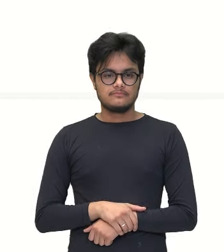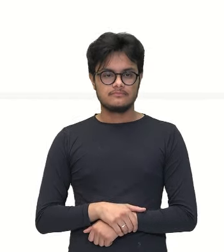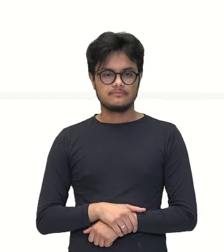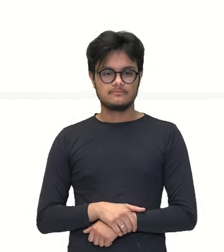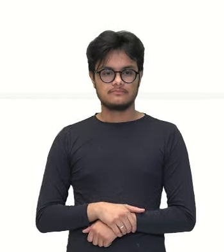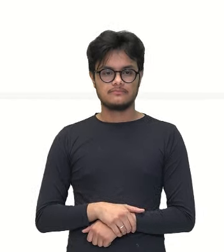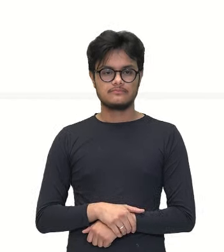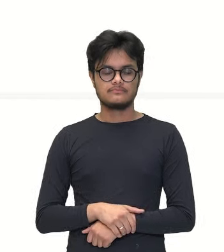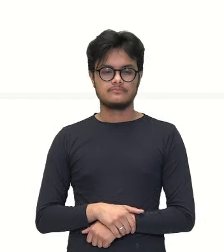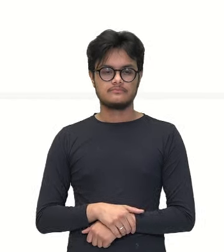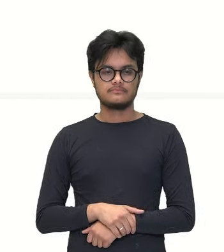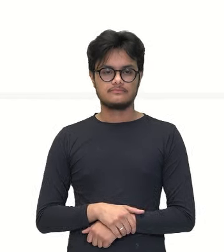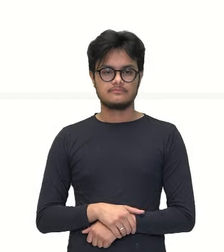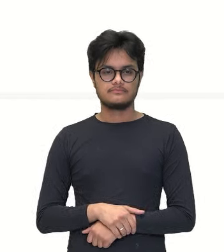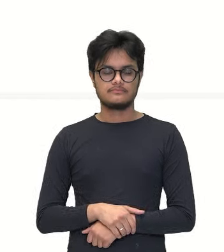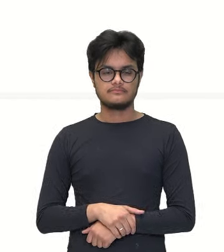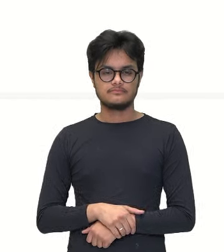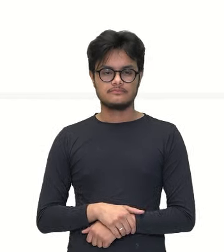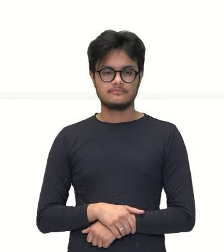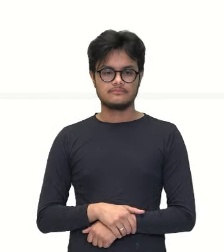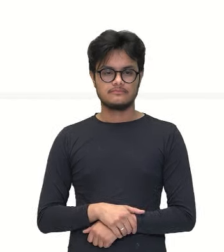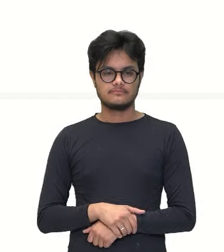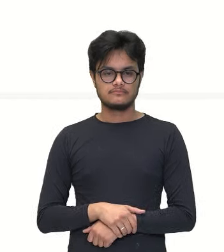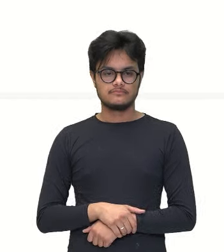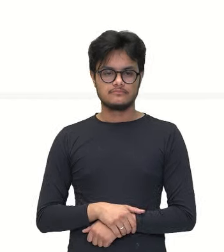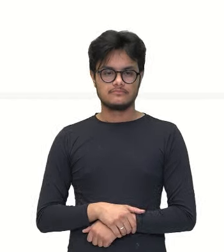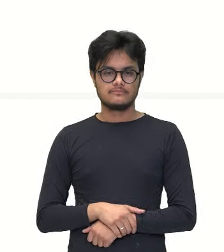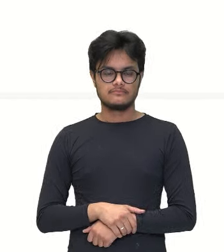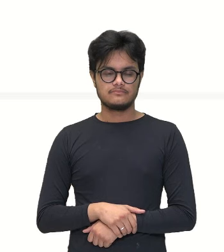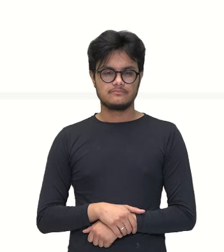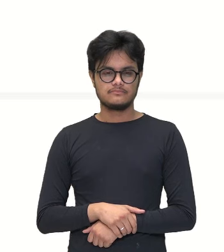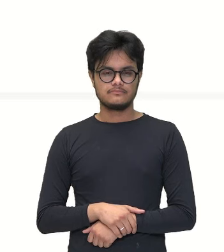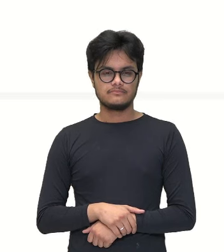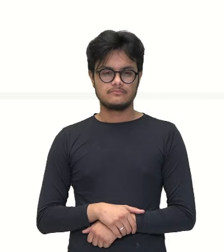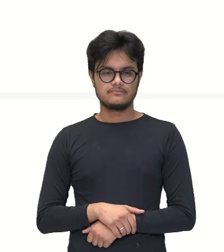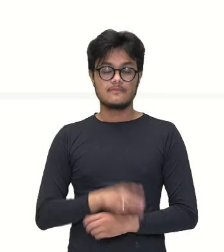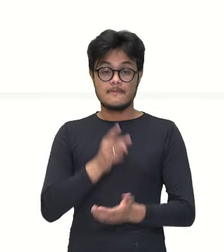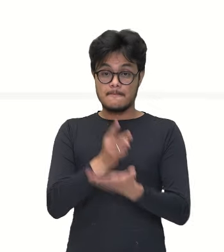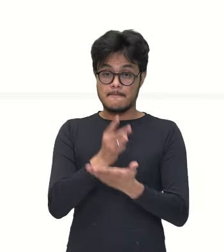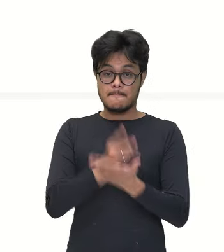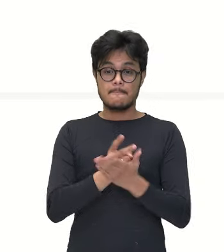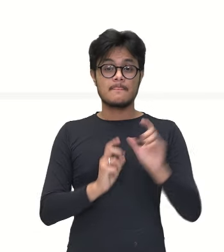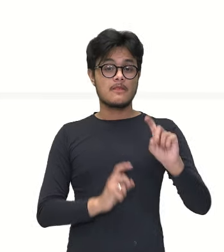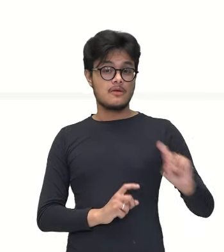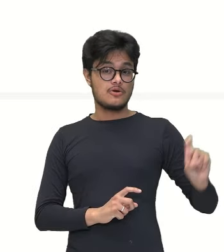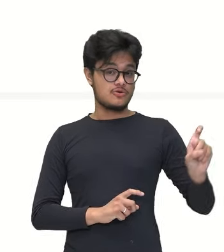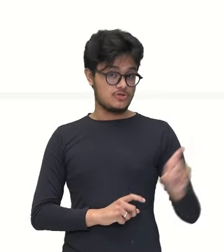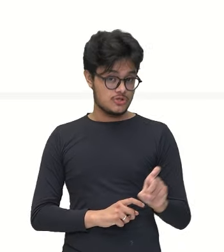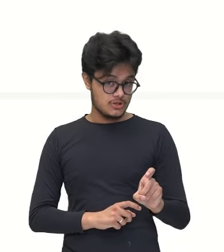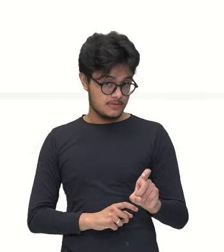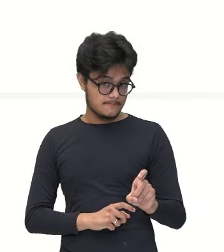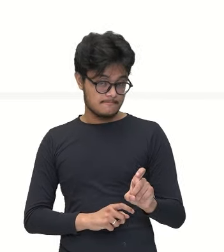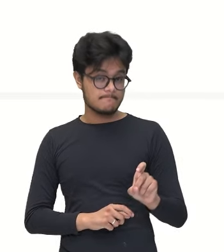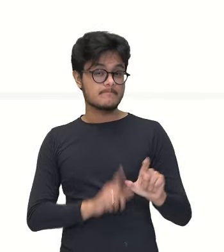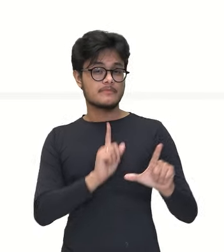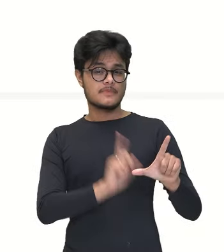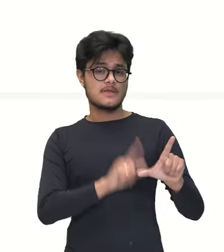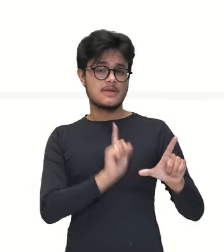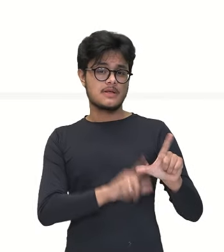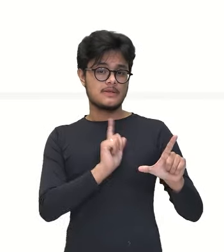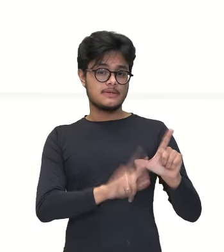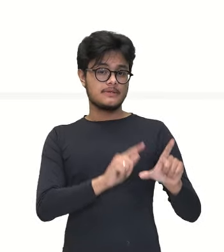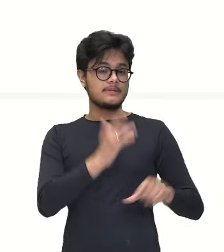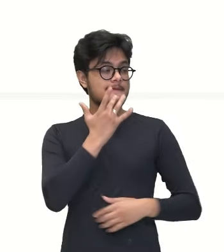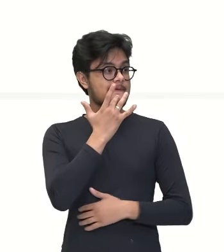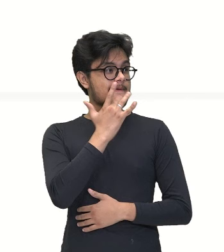multiplicando aqui, a ideia é que a gente comece multiplicando sempre o que tem a letra desconhecida, né?